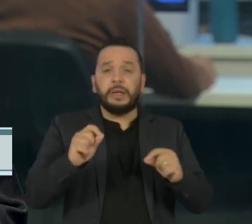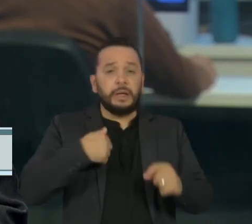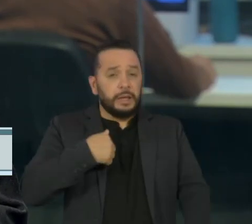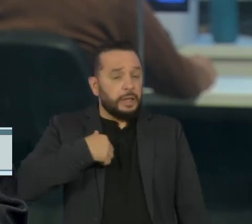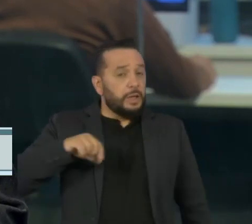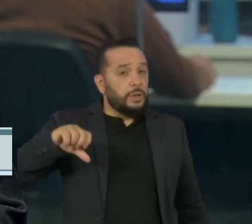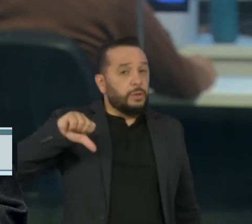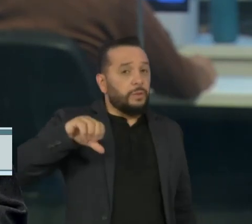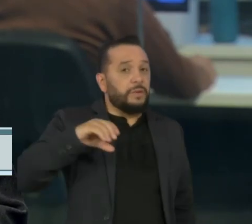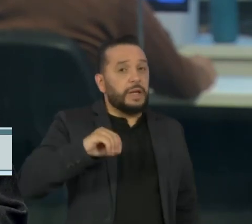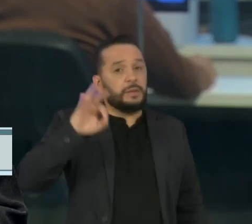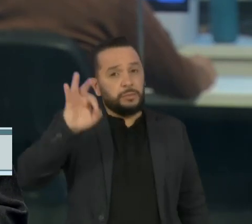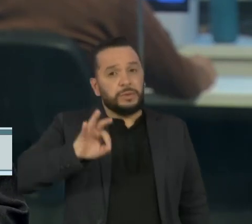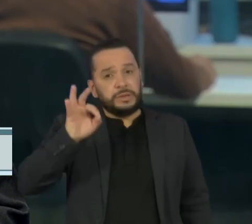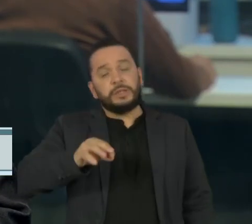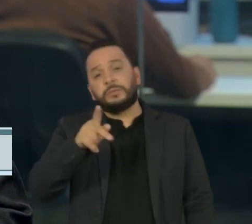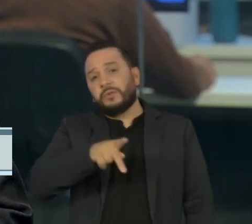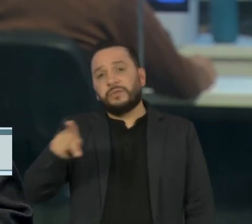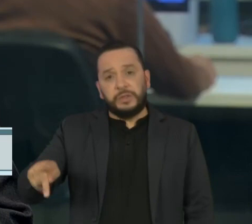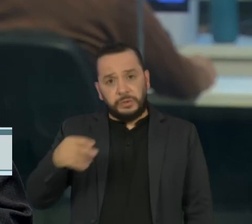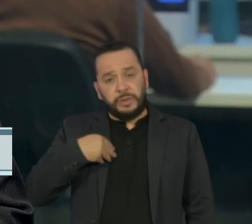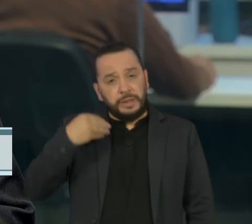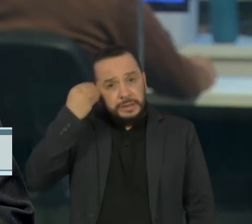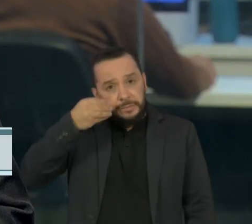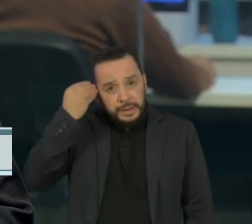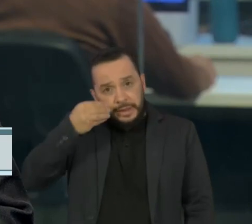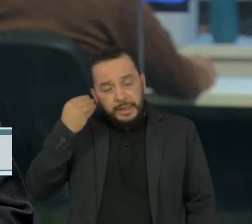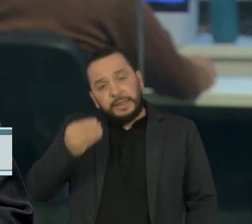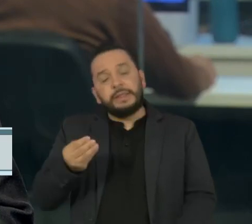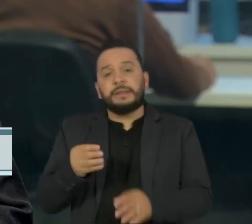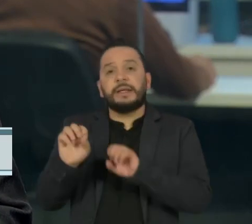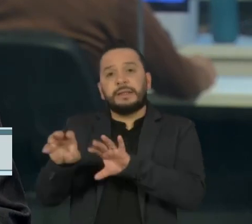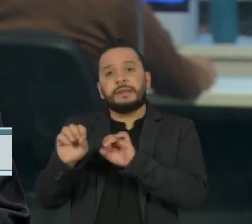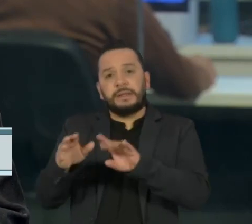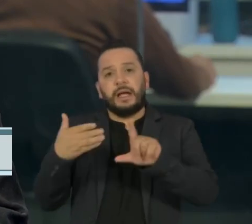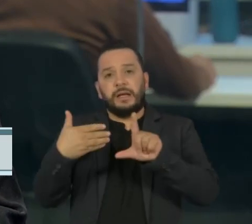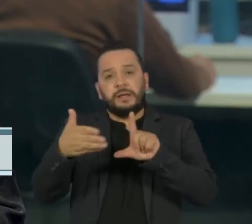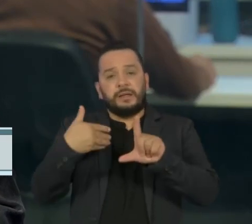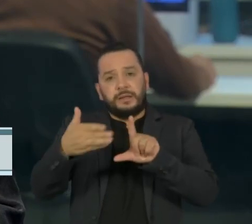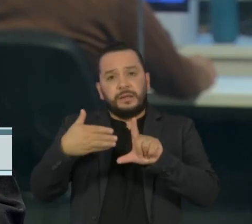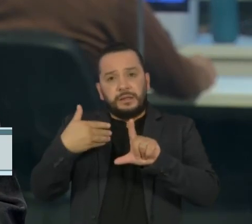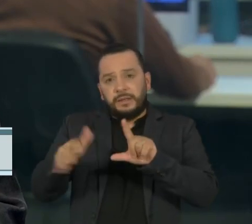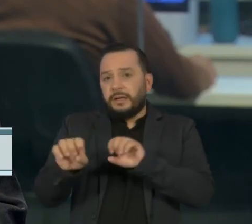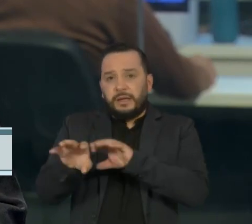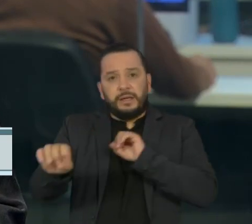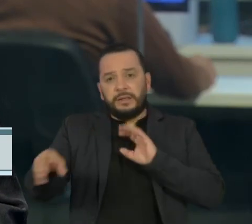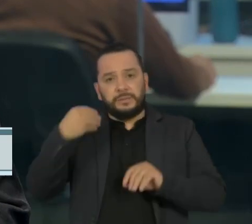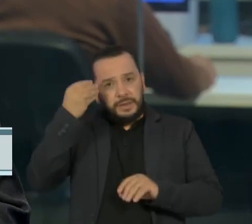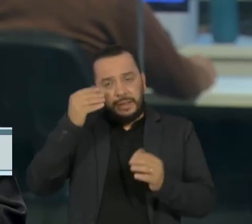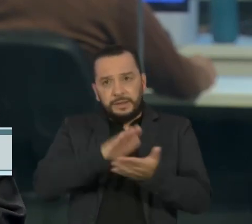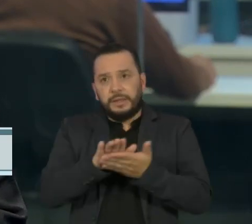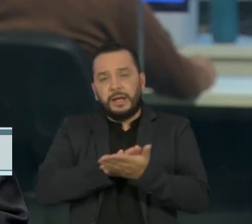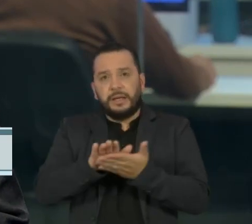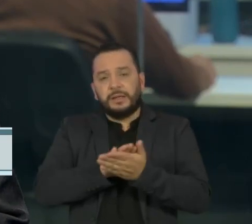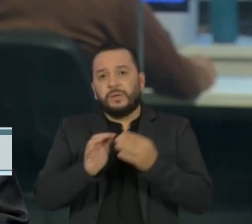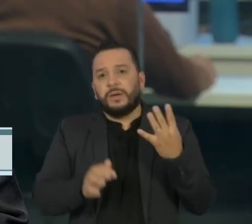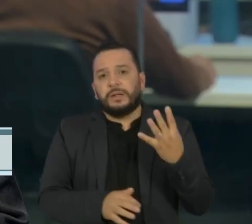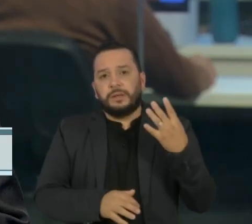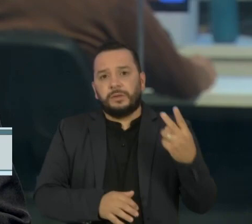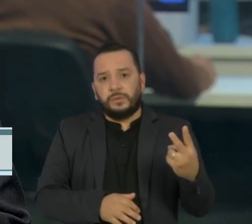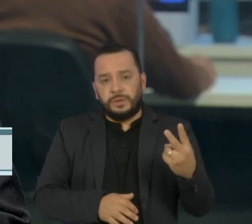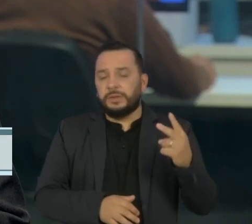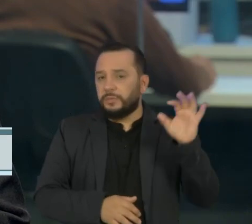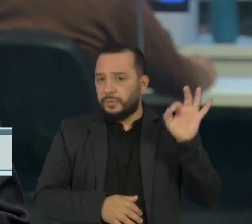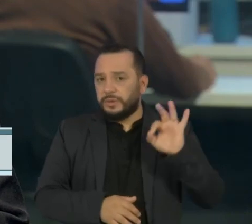% dos professores não tinham experiência com aulas remotas antes da pandemia e 42% ainda não